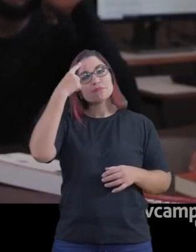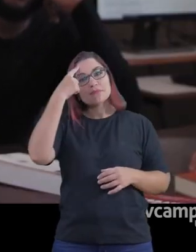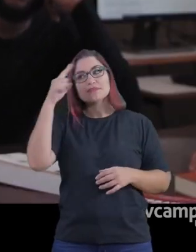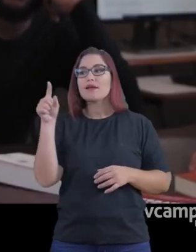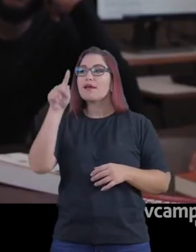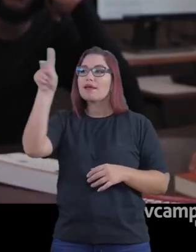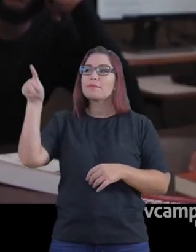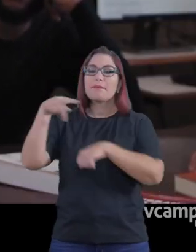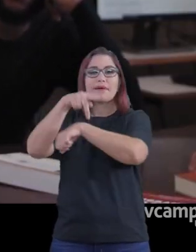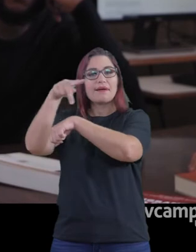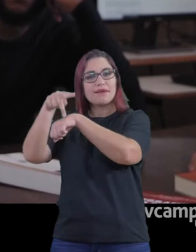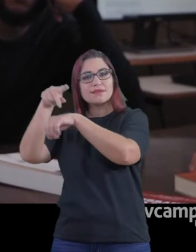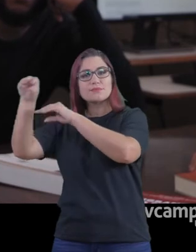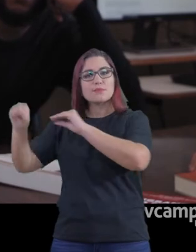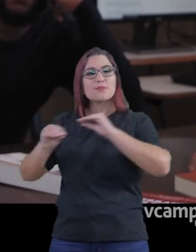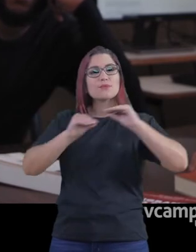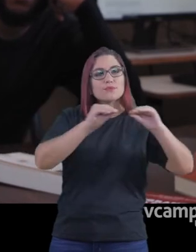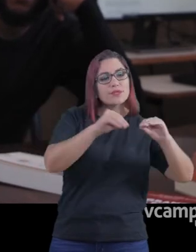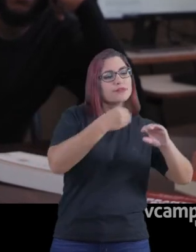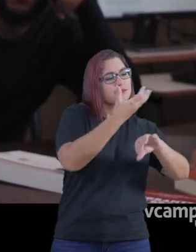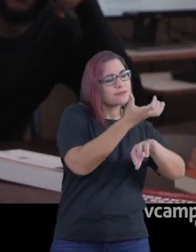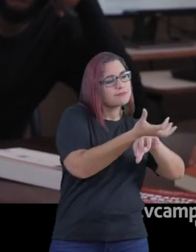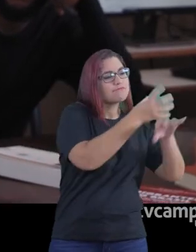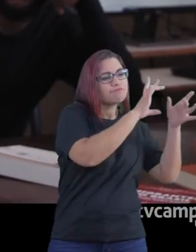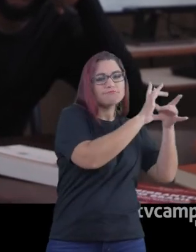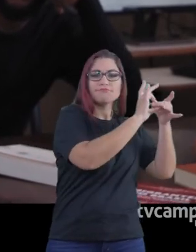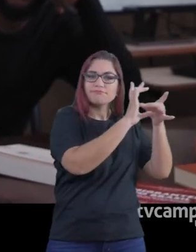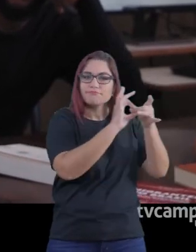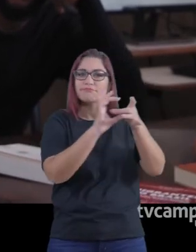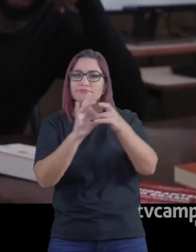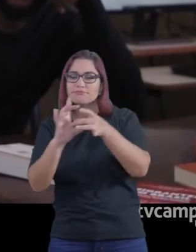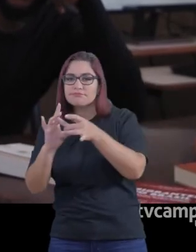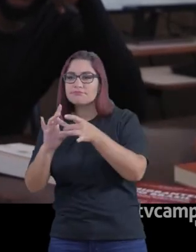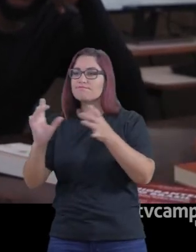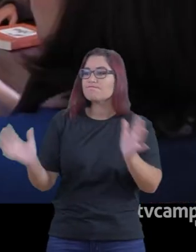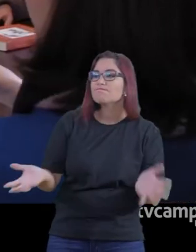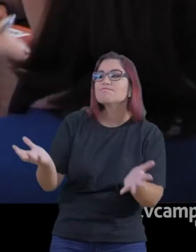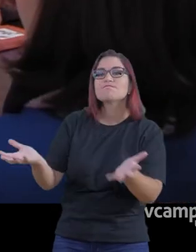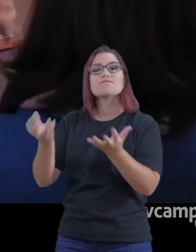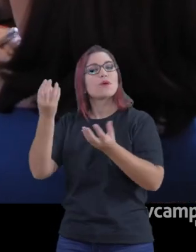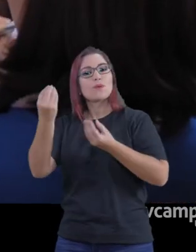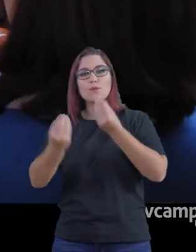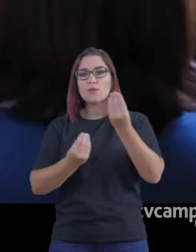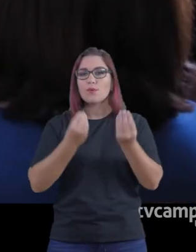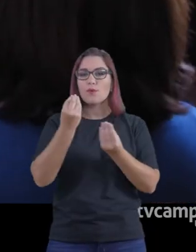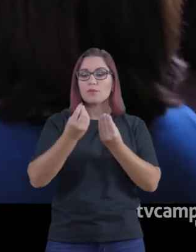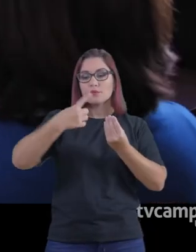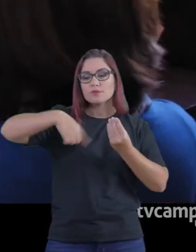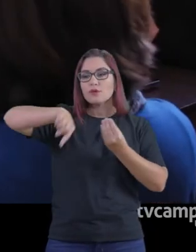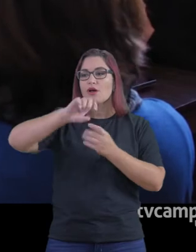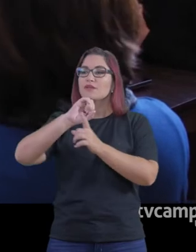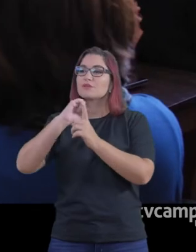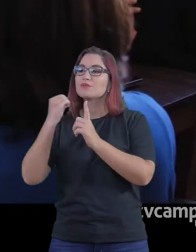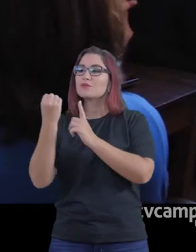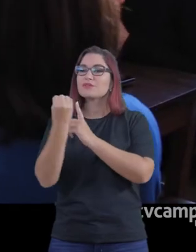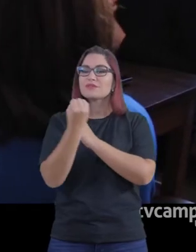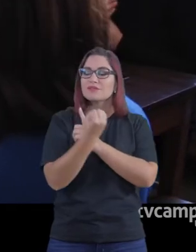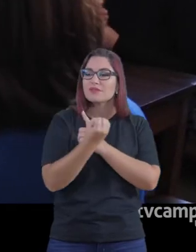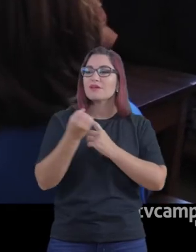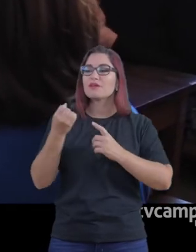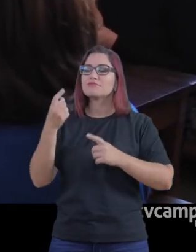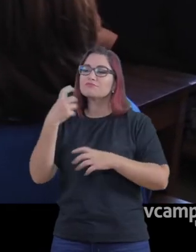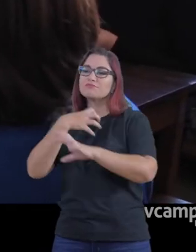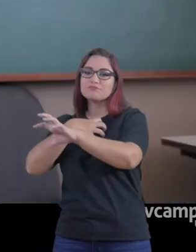as migrações numa perspectiva interdisciplinar, como um grande fato social que nos implica a todos a entender a